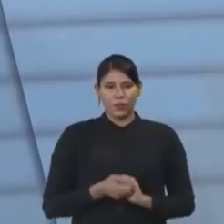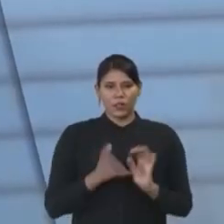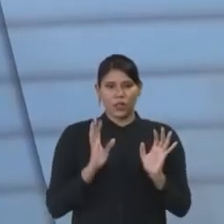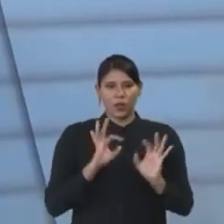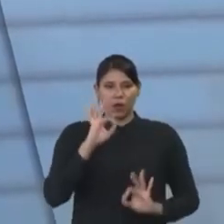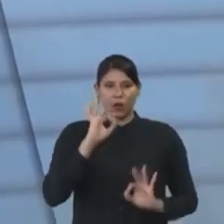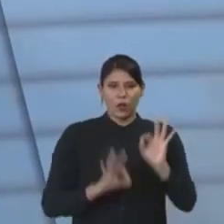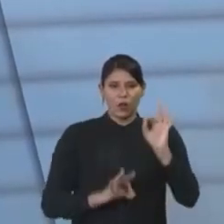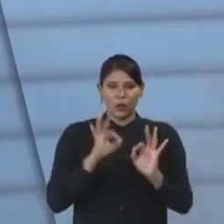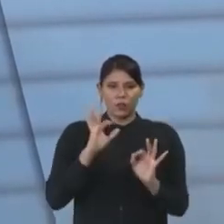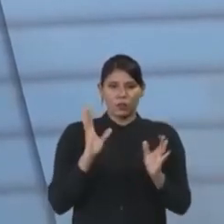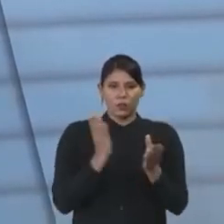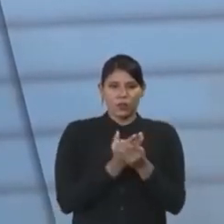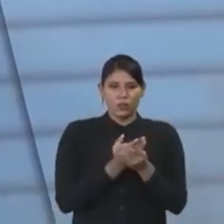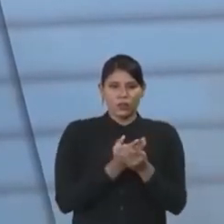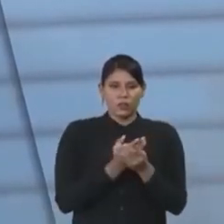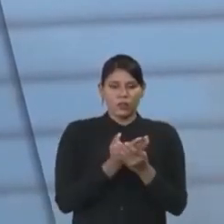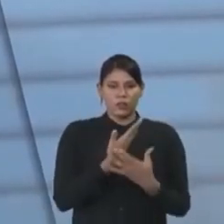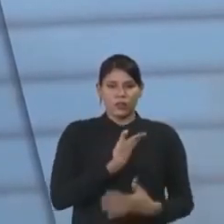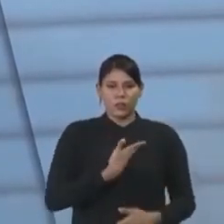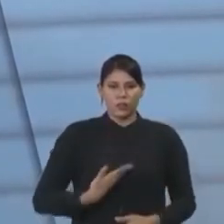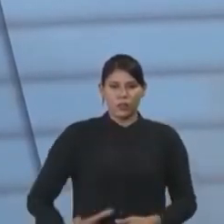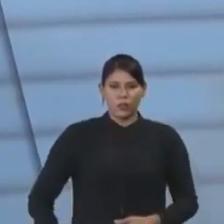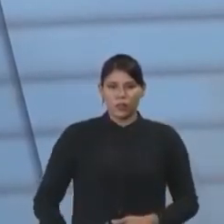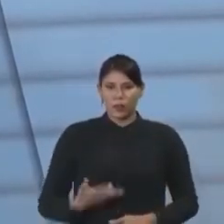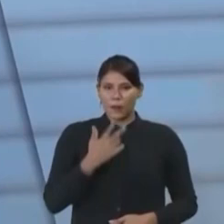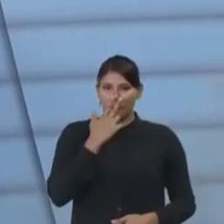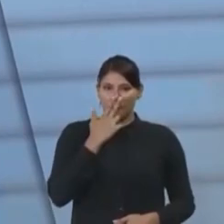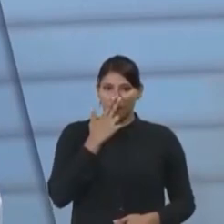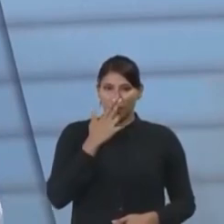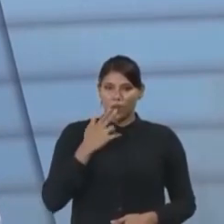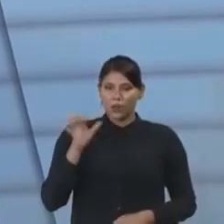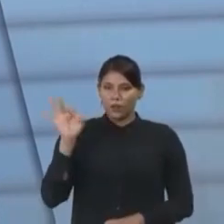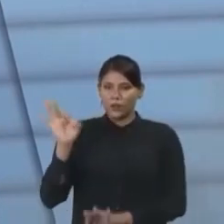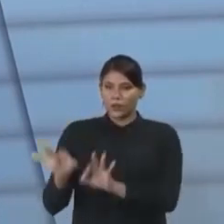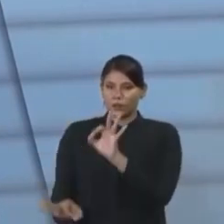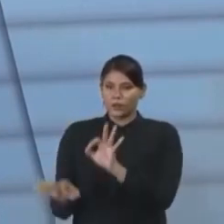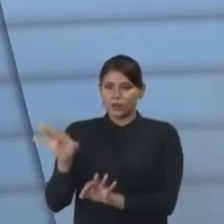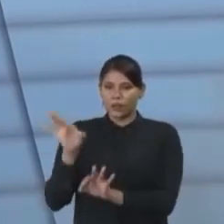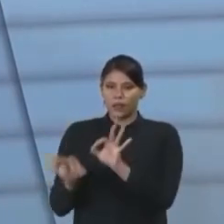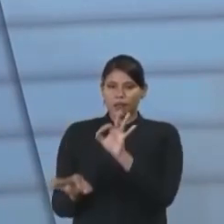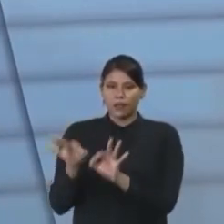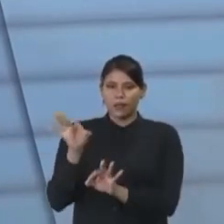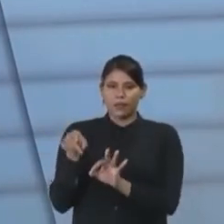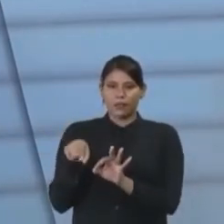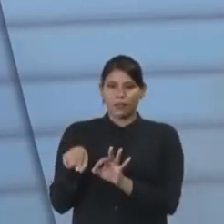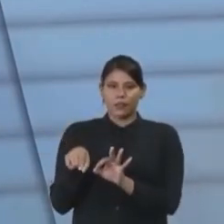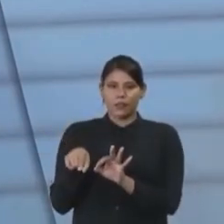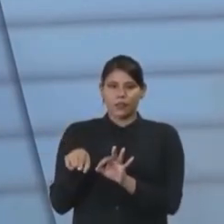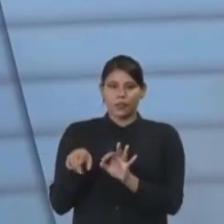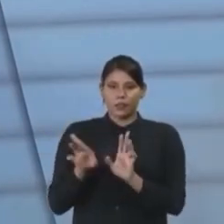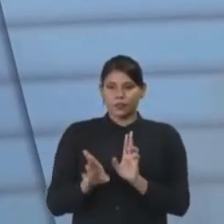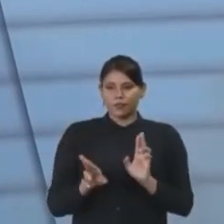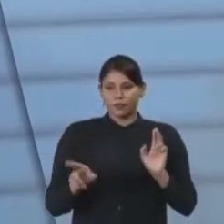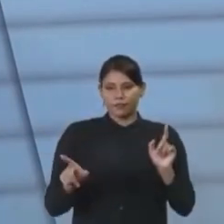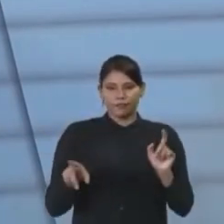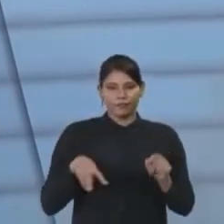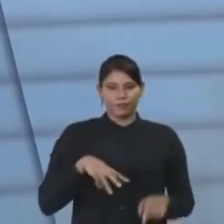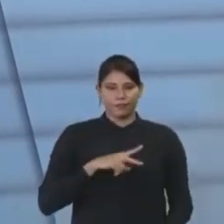protocola a ação civil pública, aí o tempo do judiciário, muitas vezes, não é o tempo